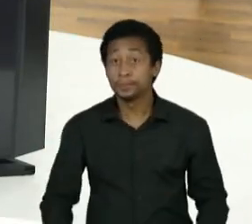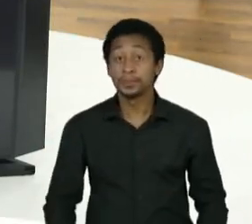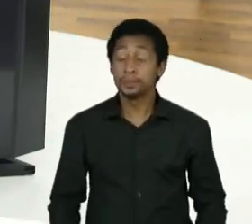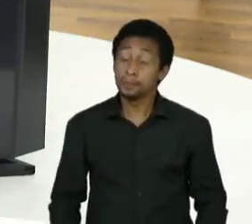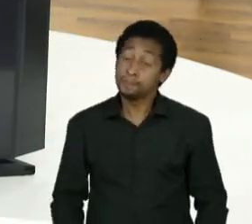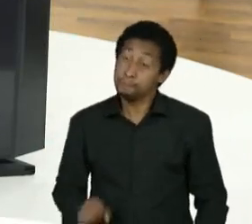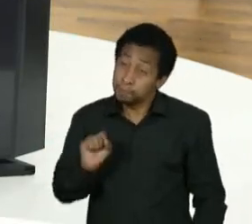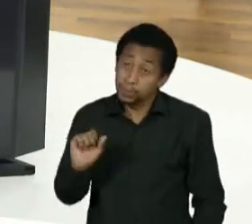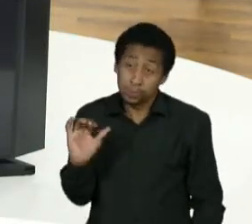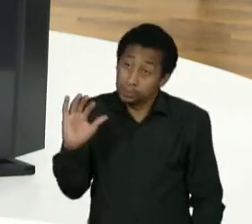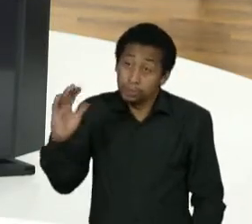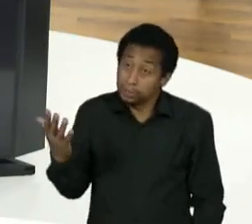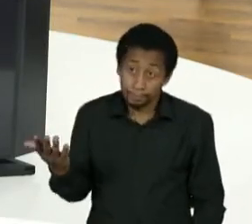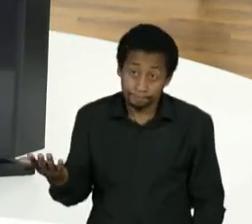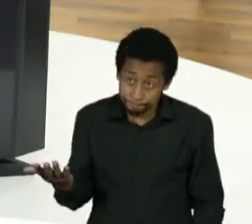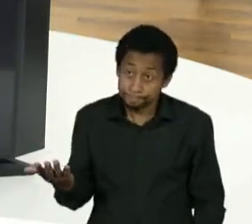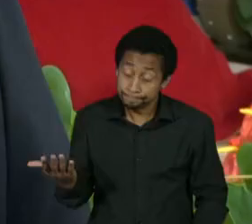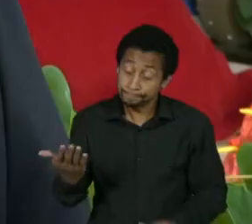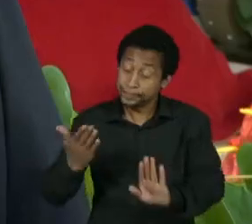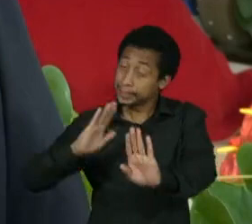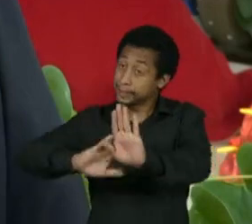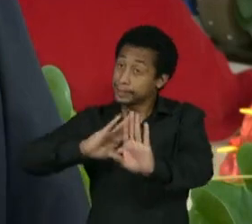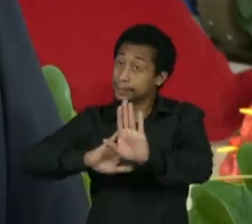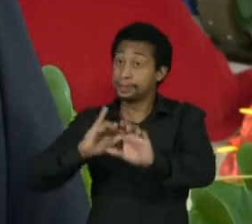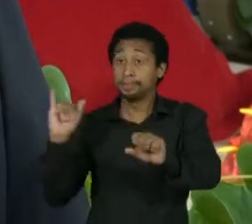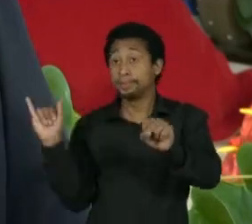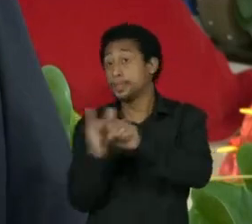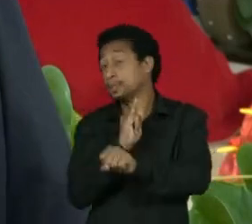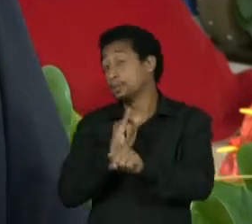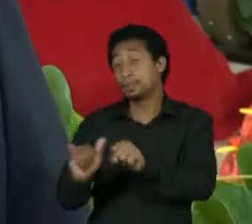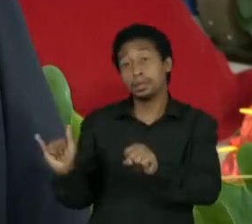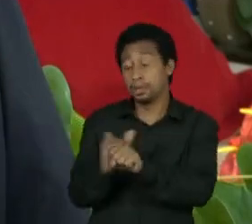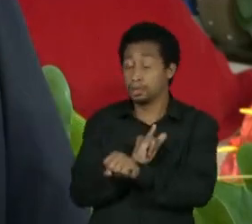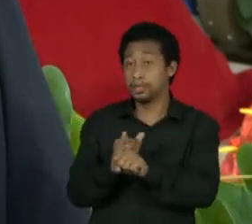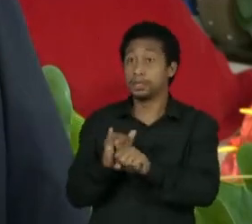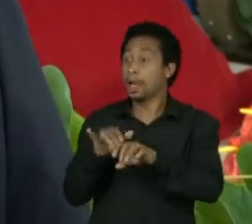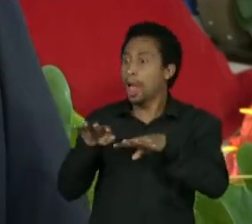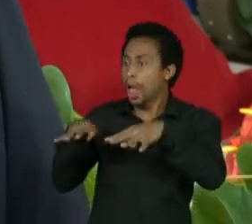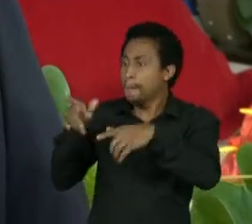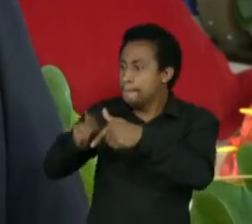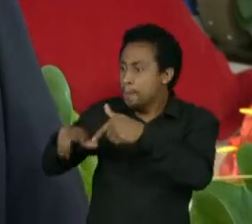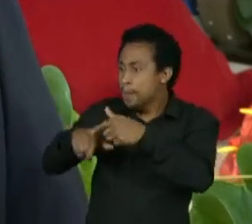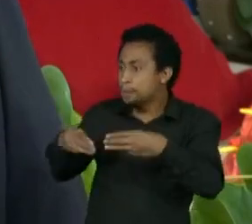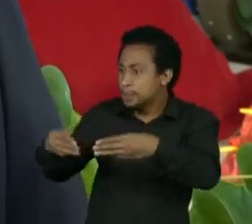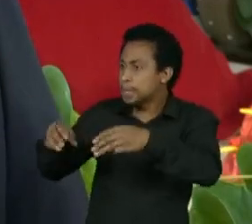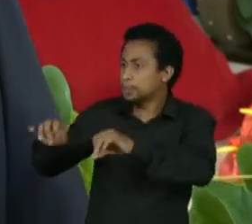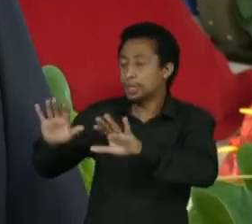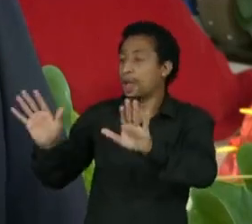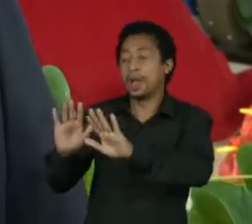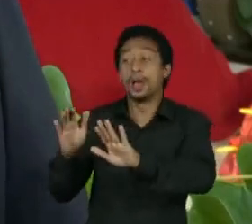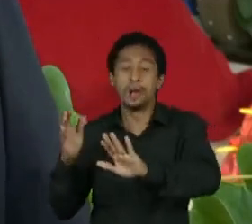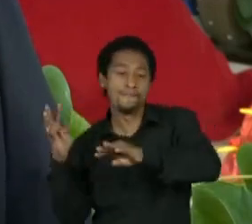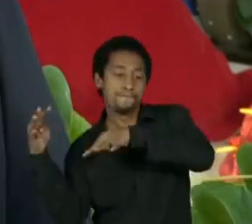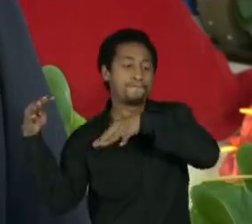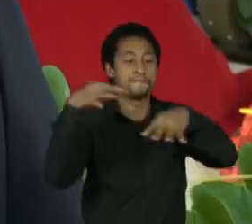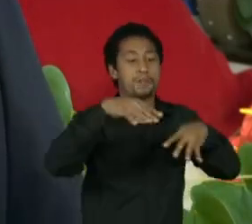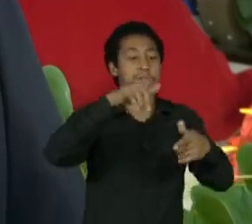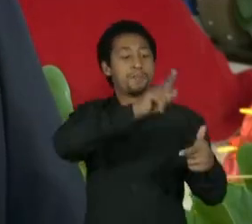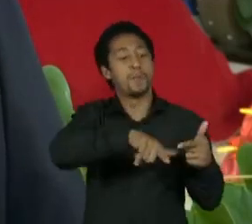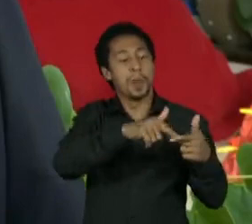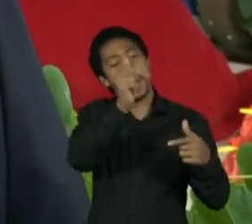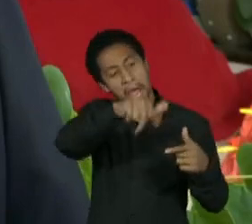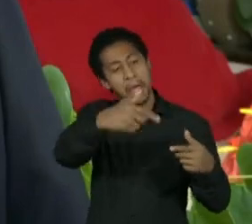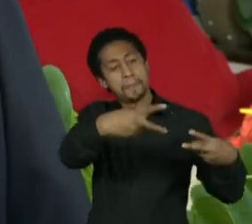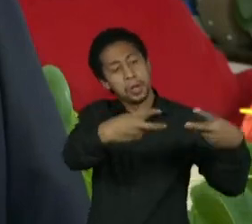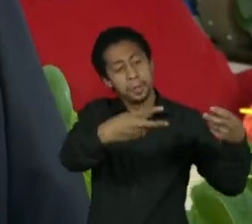Provavelmente, provavelmente, deve ser alguma cortina de fumaça, mas, e que é lamentável, né?